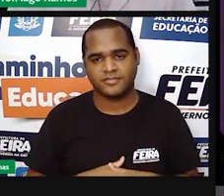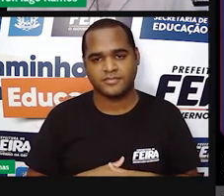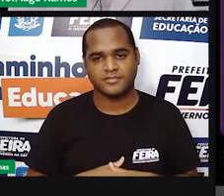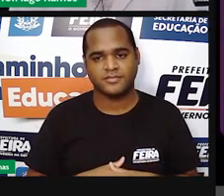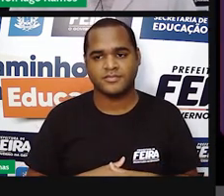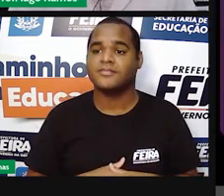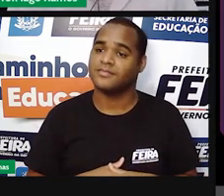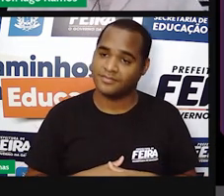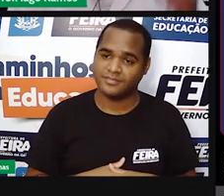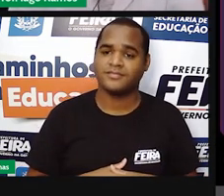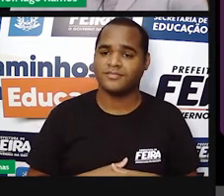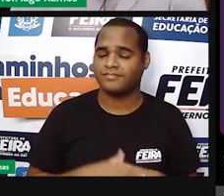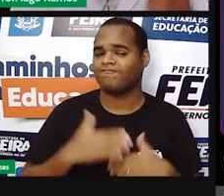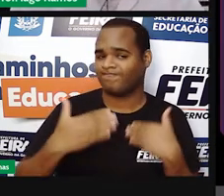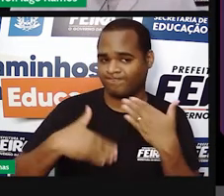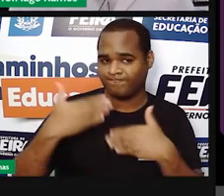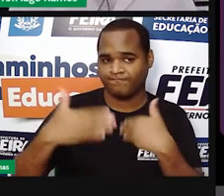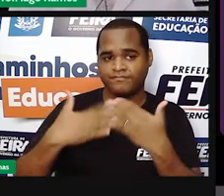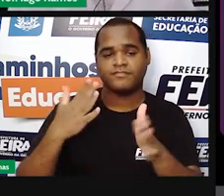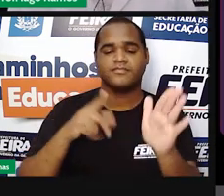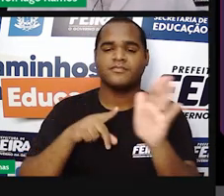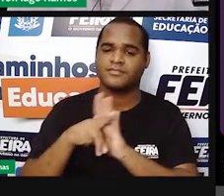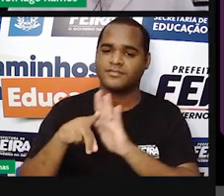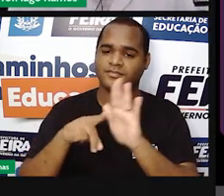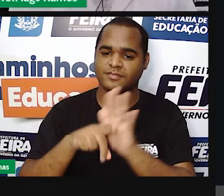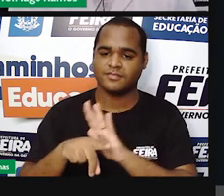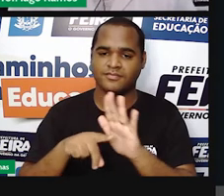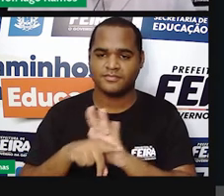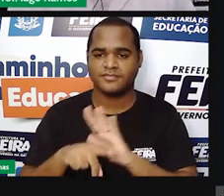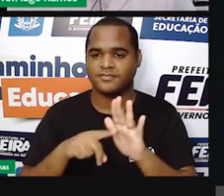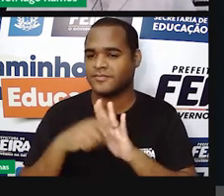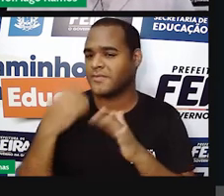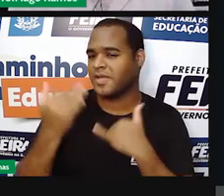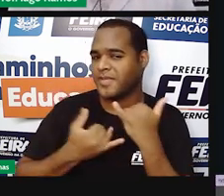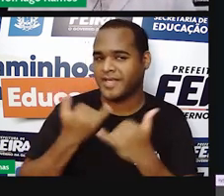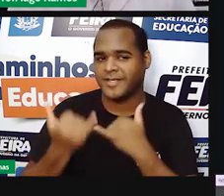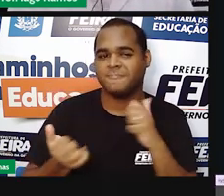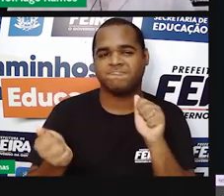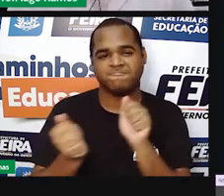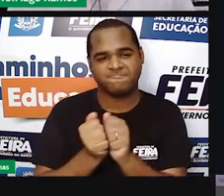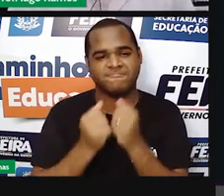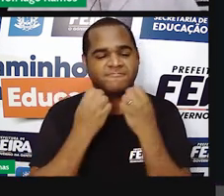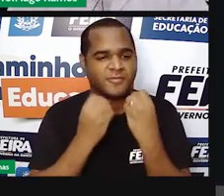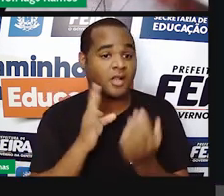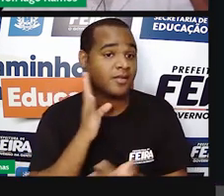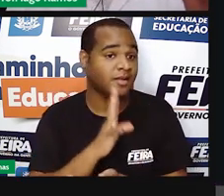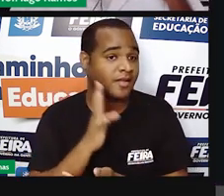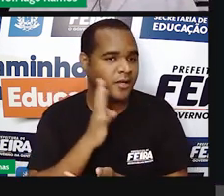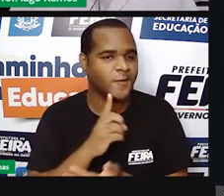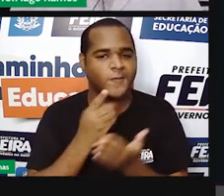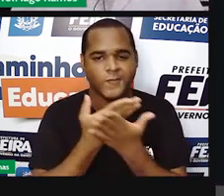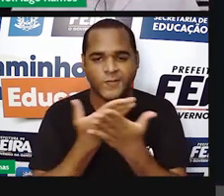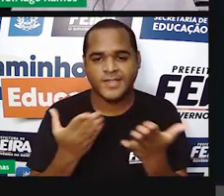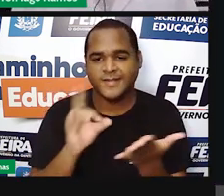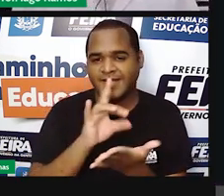Pronto, e assim sucessivamente, brinca com isso, tem coisa legal aí que é para você